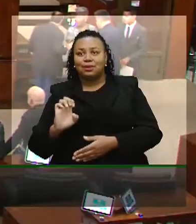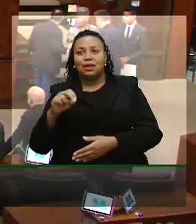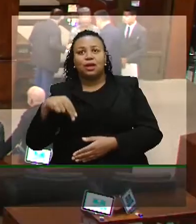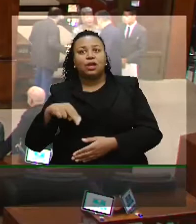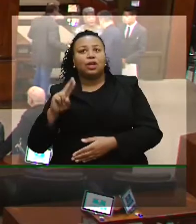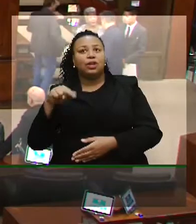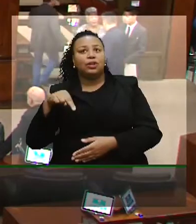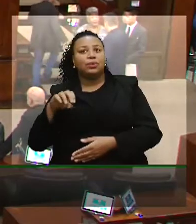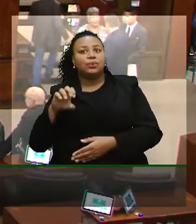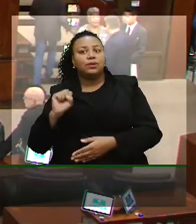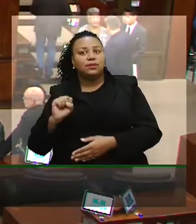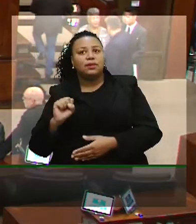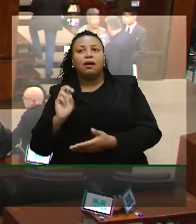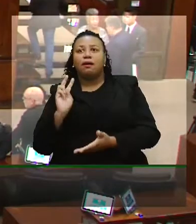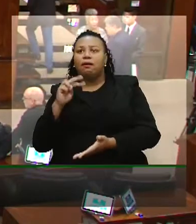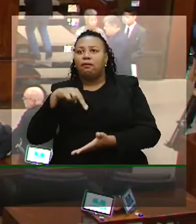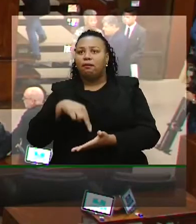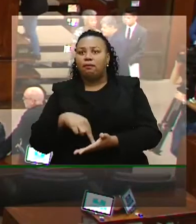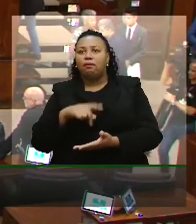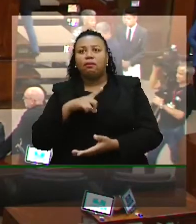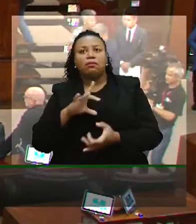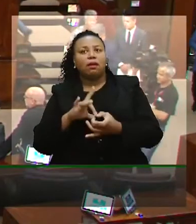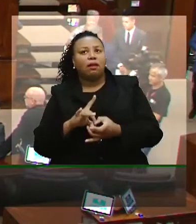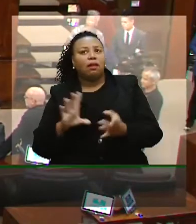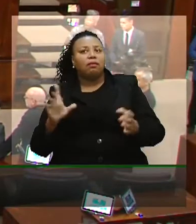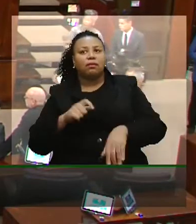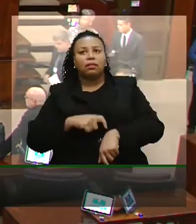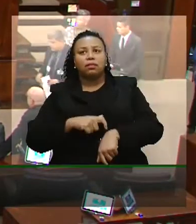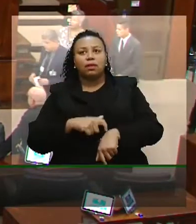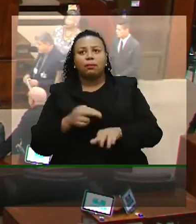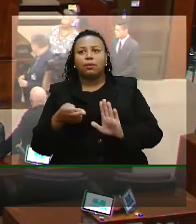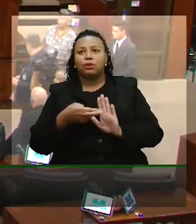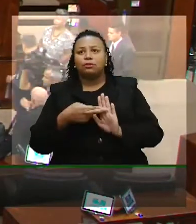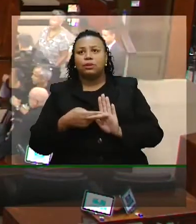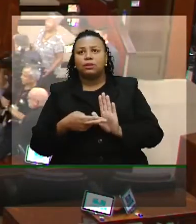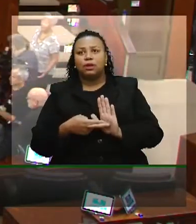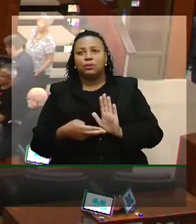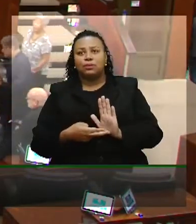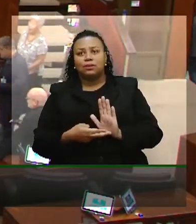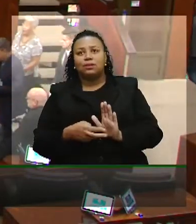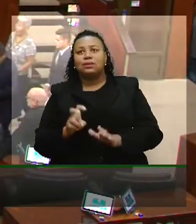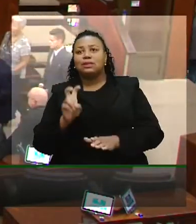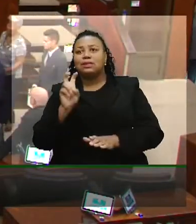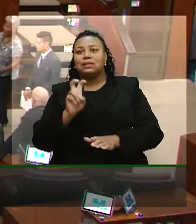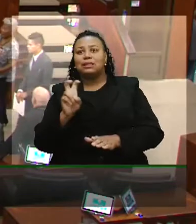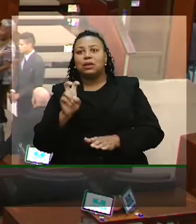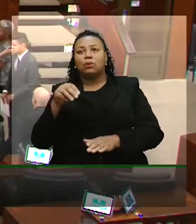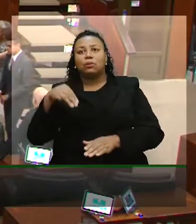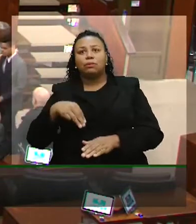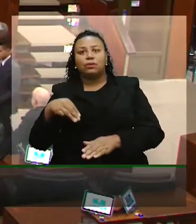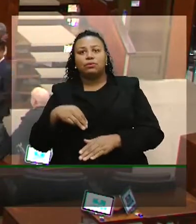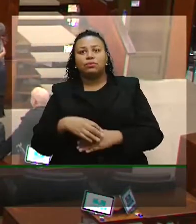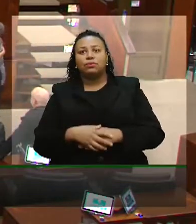A tribuna está à sua disposição pelo tempo regimental desses cinco minutos.